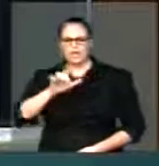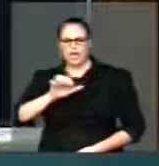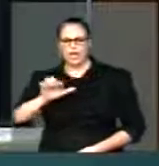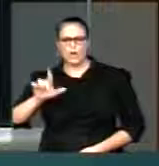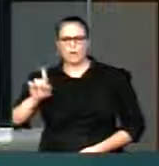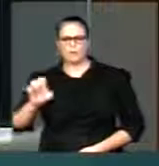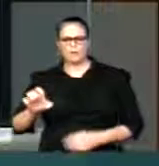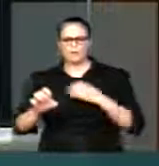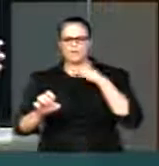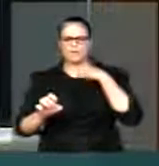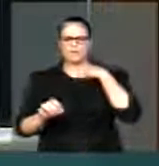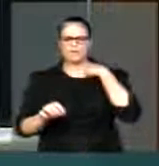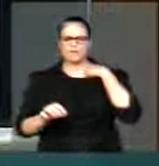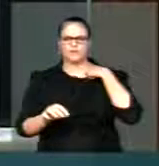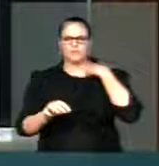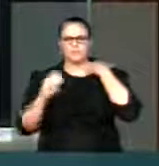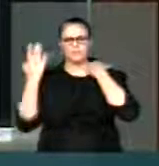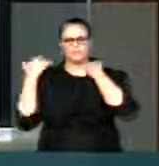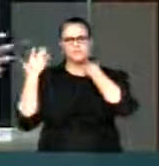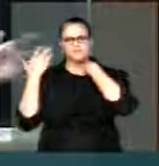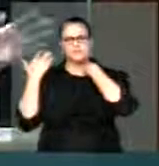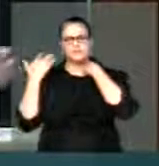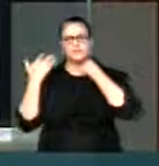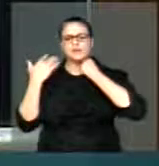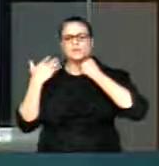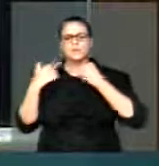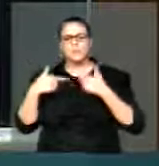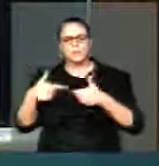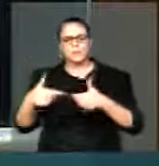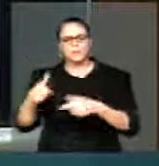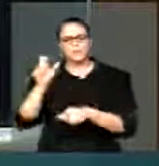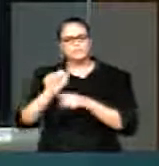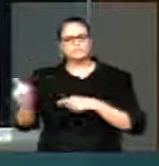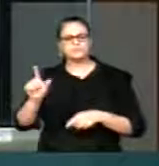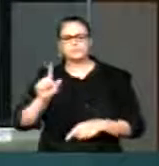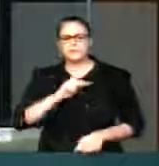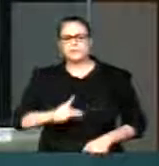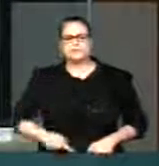que lutou pelo impeachment de todos os ex-presidentes